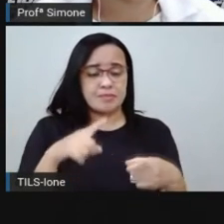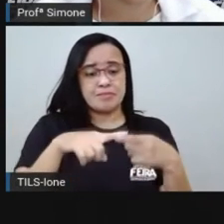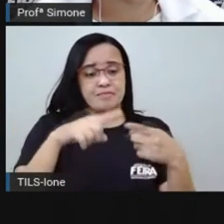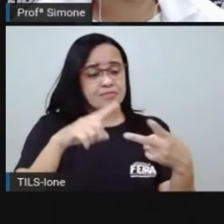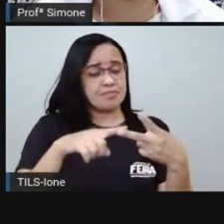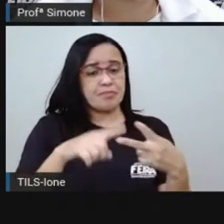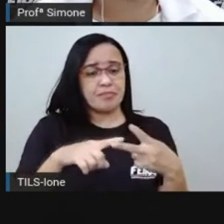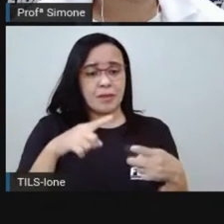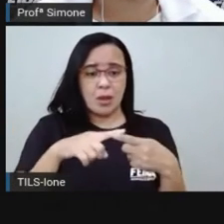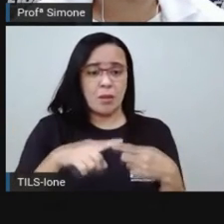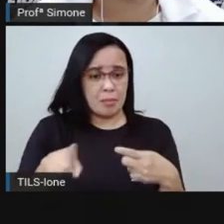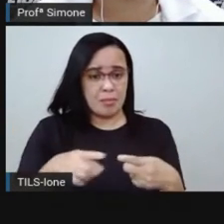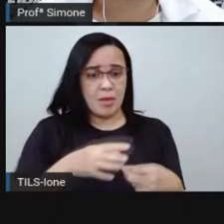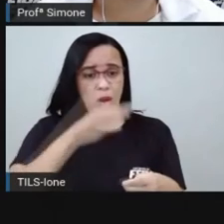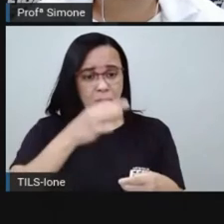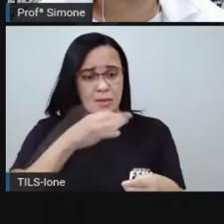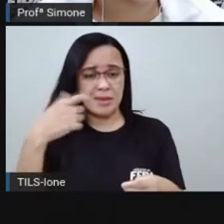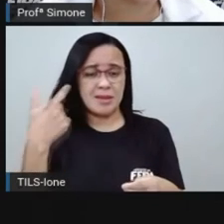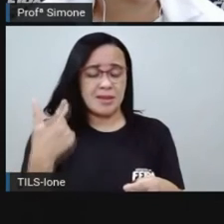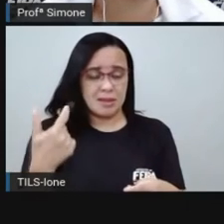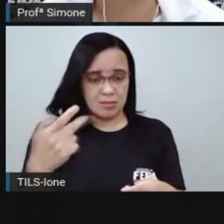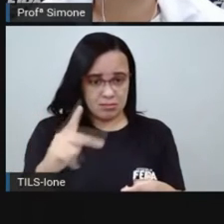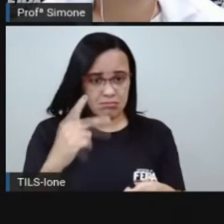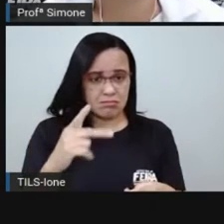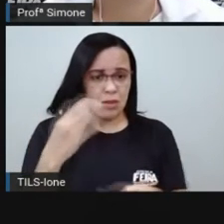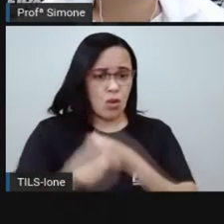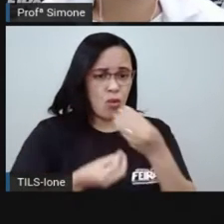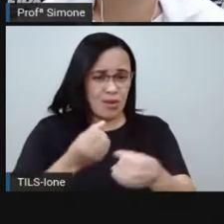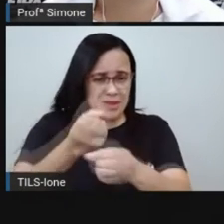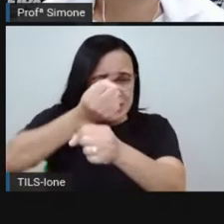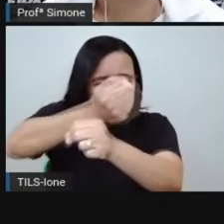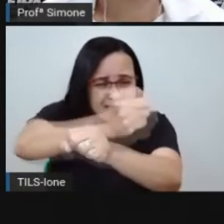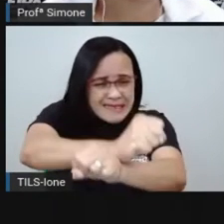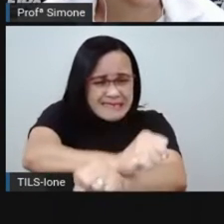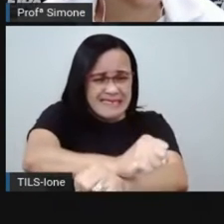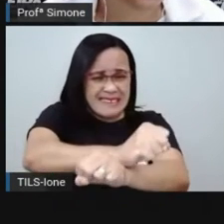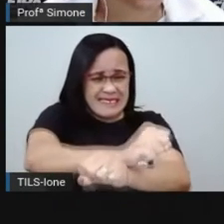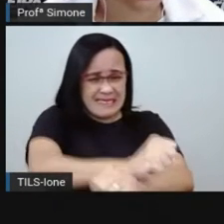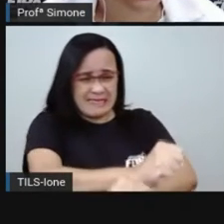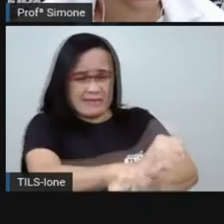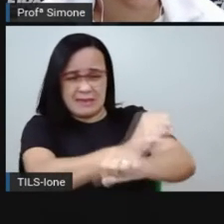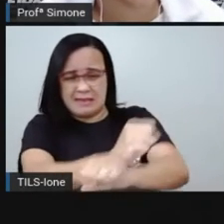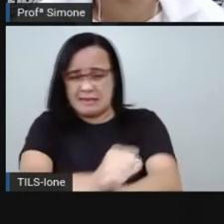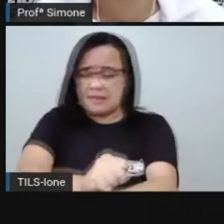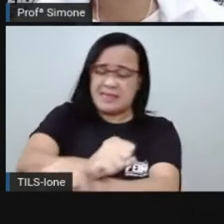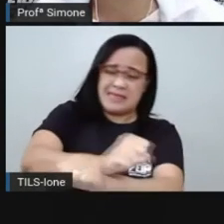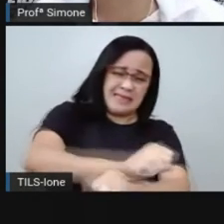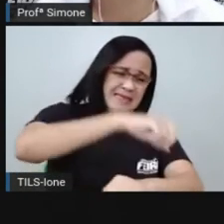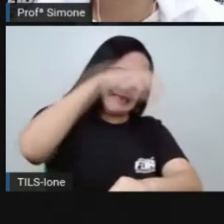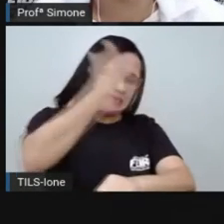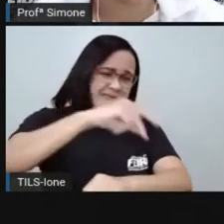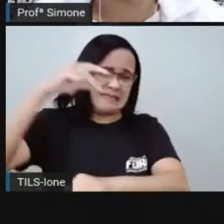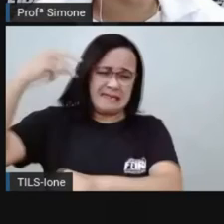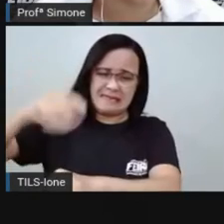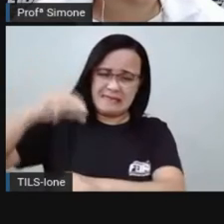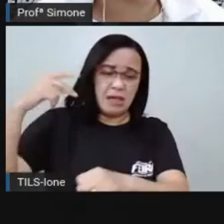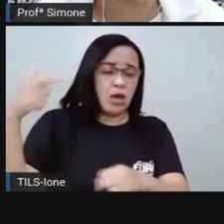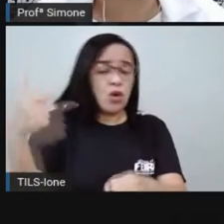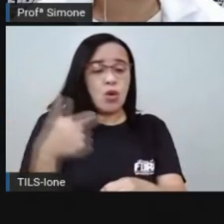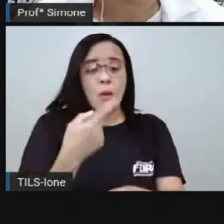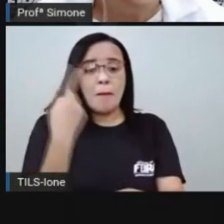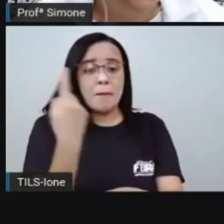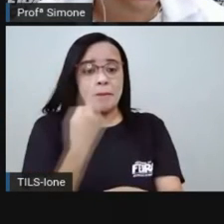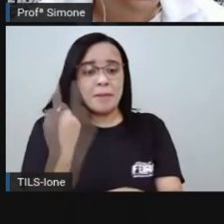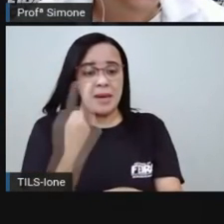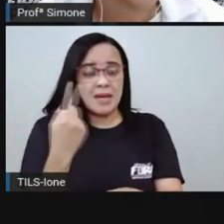anos de escravização dos povos africanos e de seus descendentes aqui nascidos. O segundo pior período